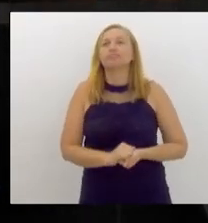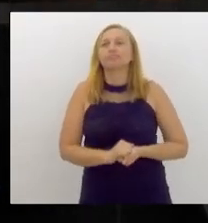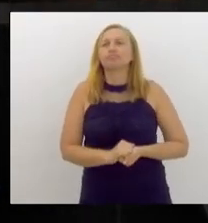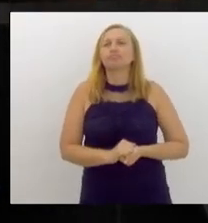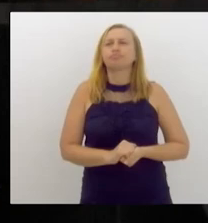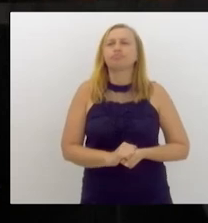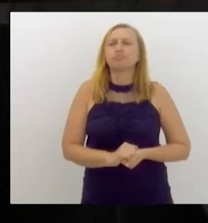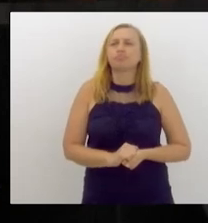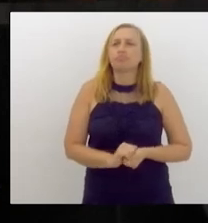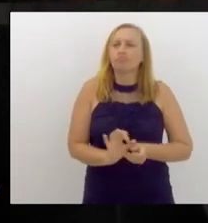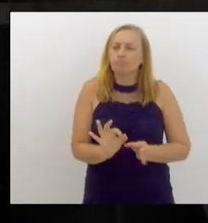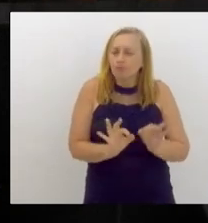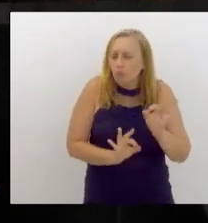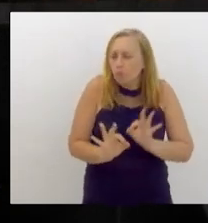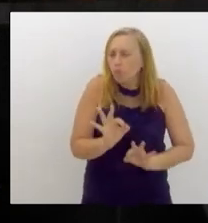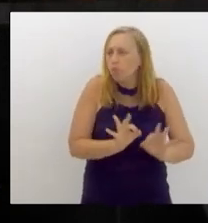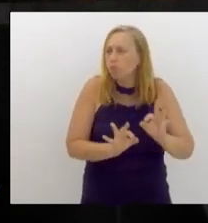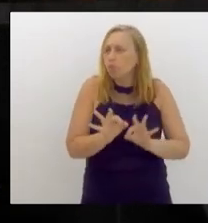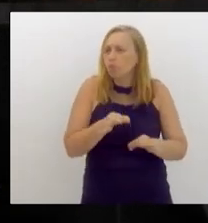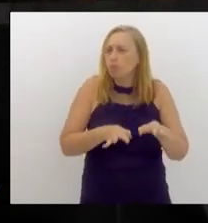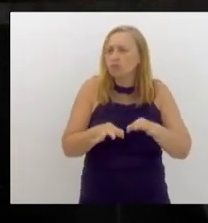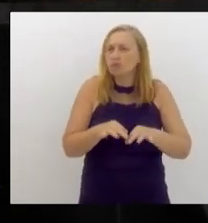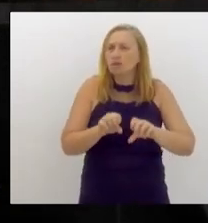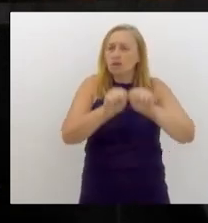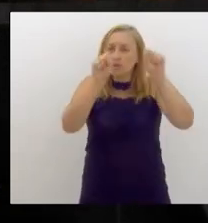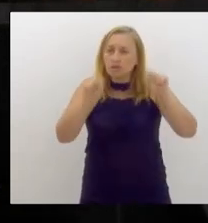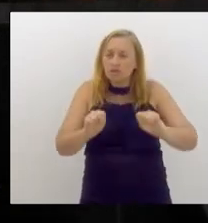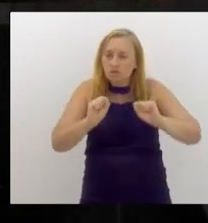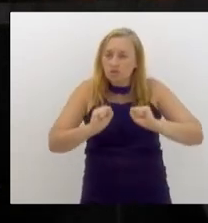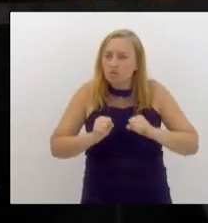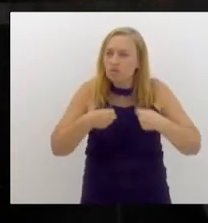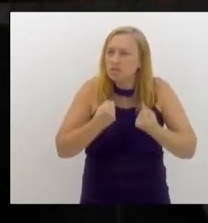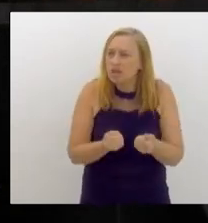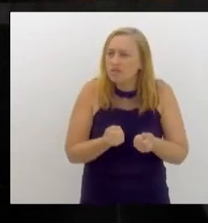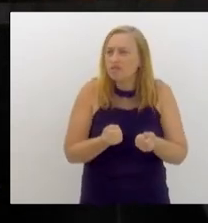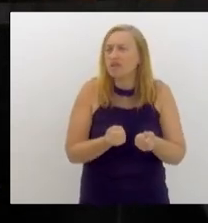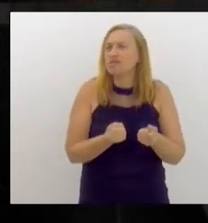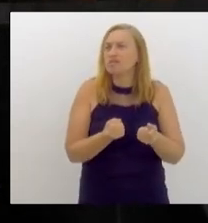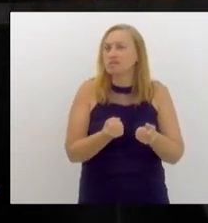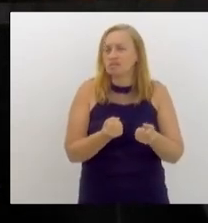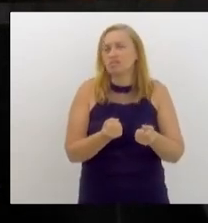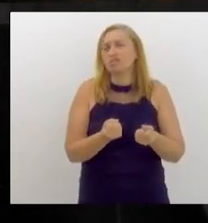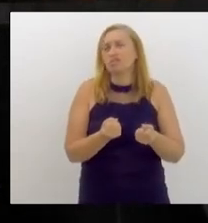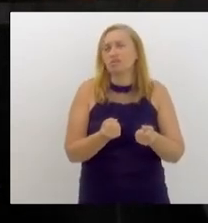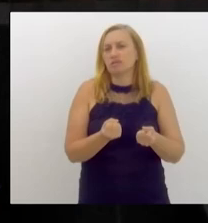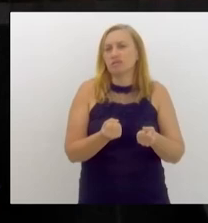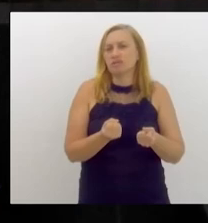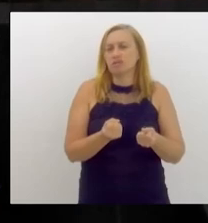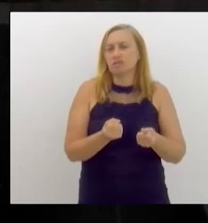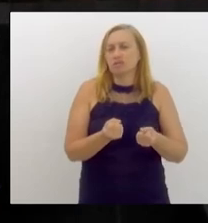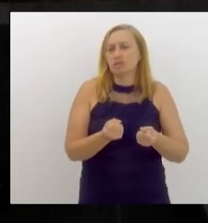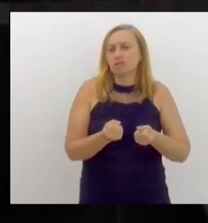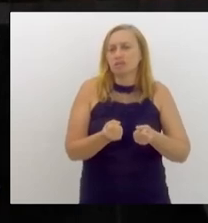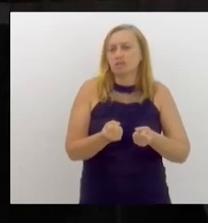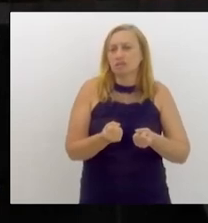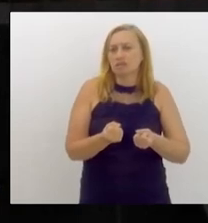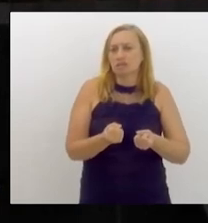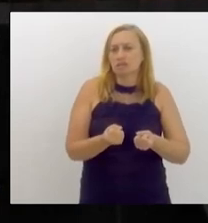um orgânico sistema de defesa civil. Um orgânico sistema de defesa civil.